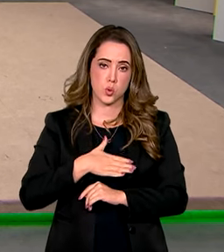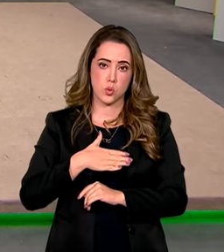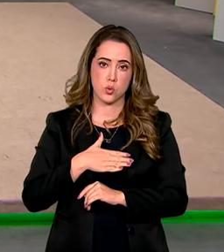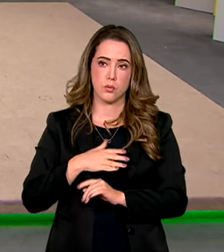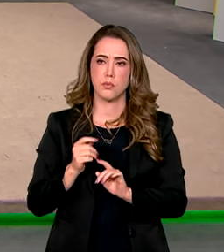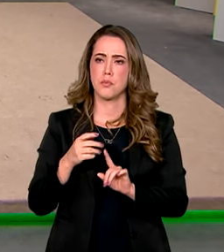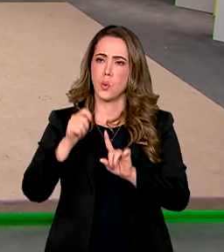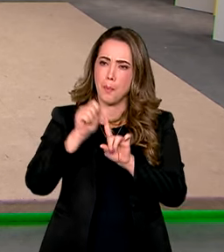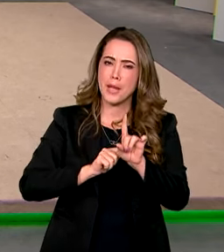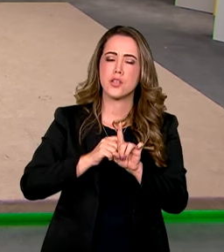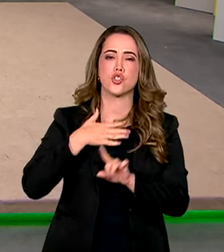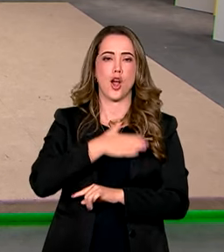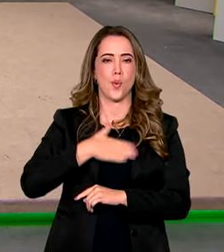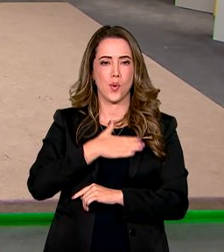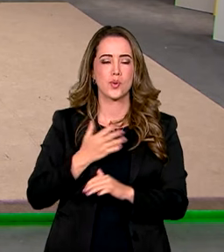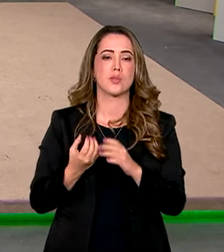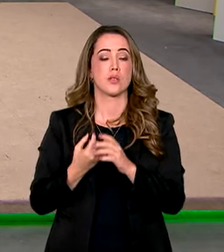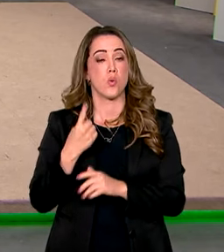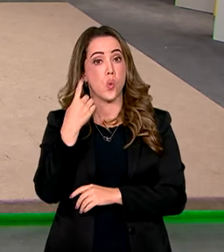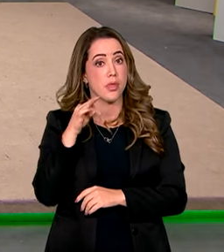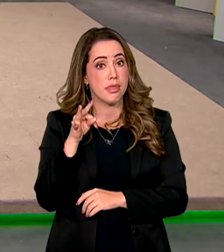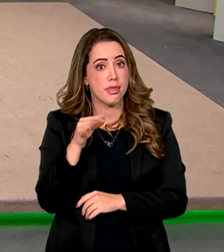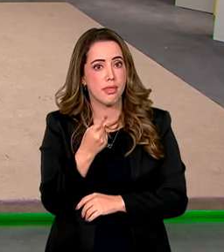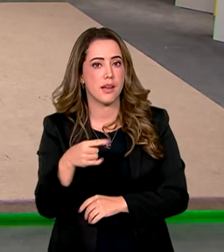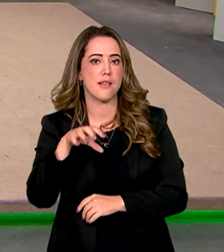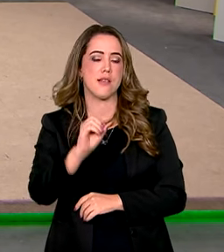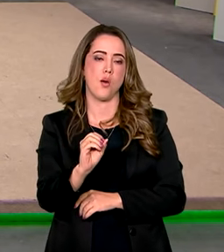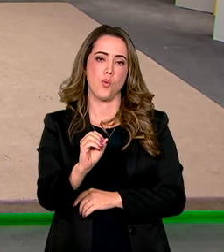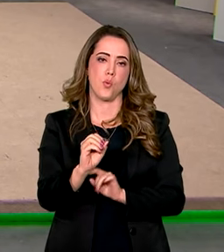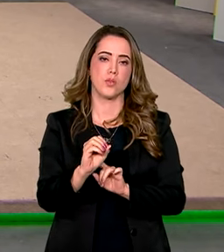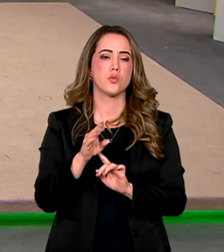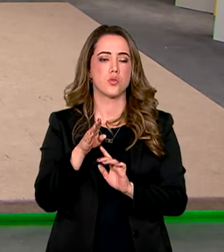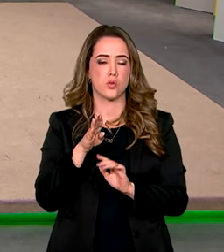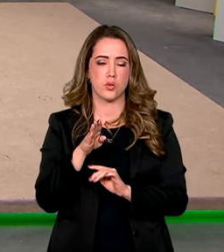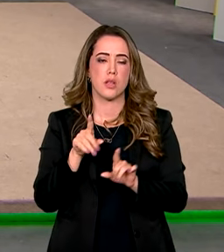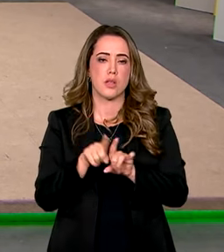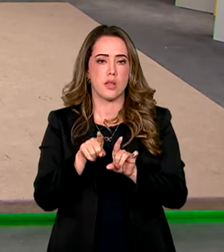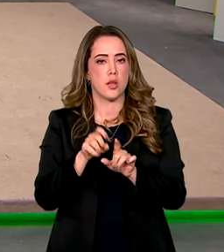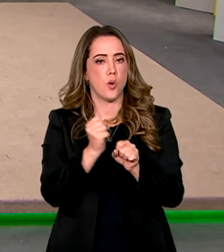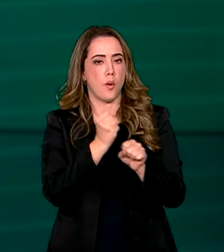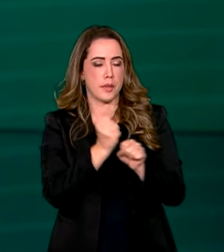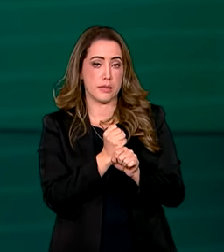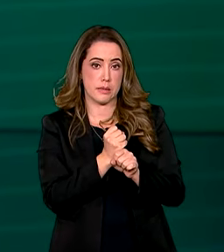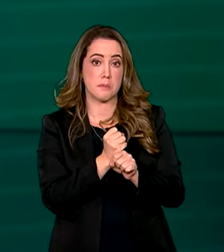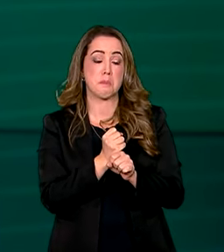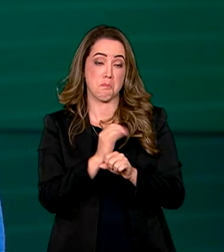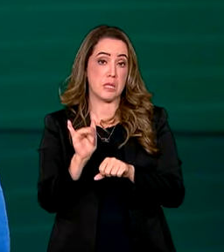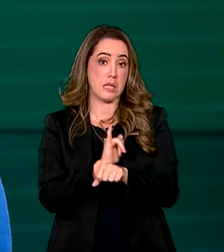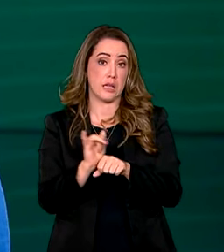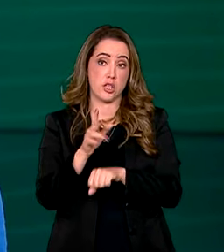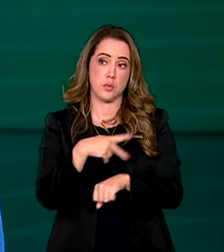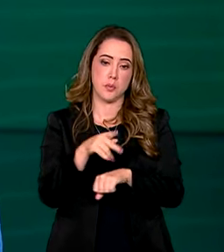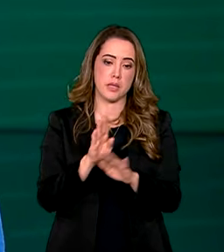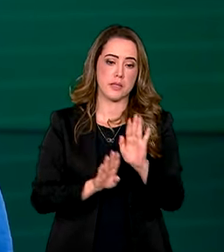R 1,7 trilhão em obras estratégicas para o crescimento econômico do país. Hoje, o